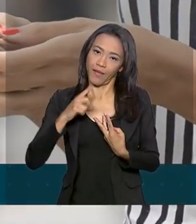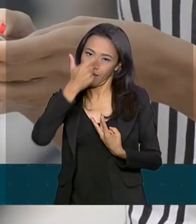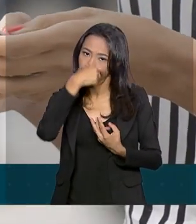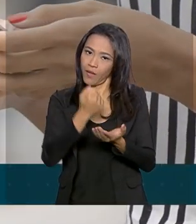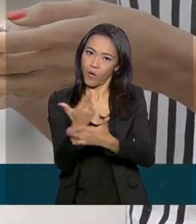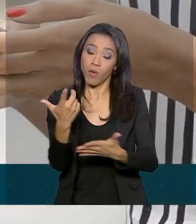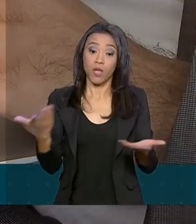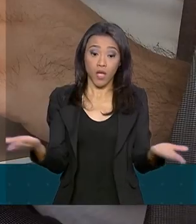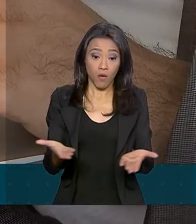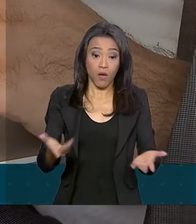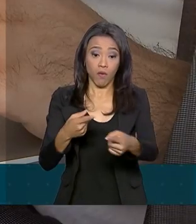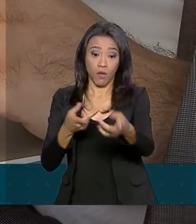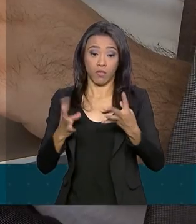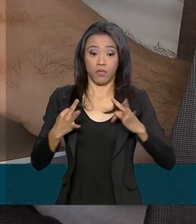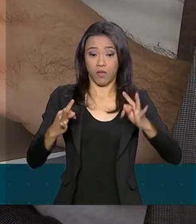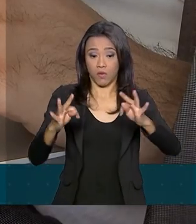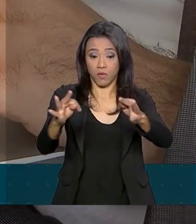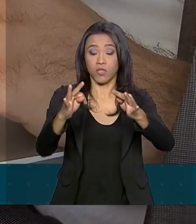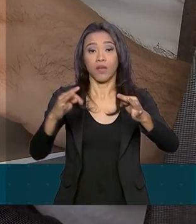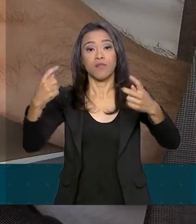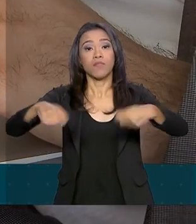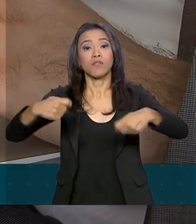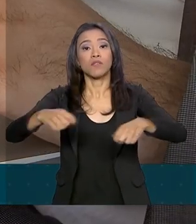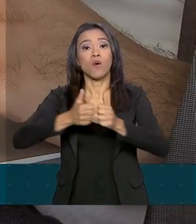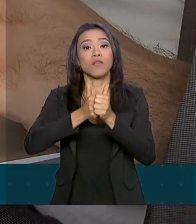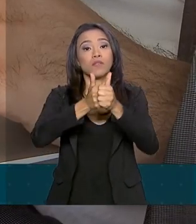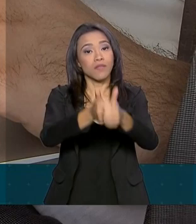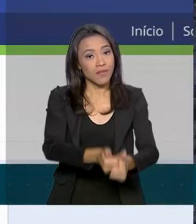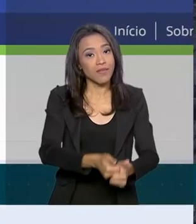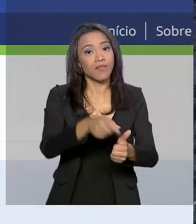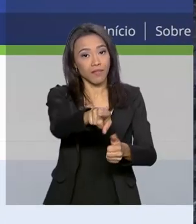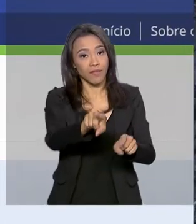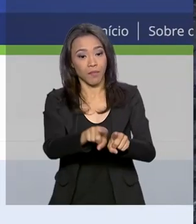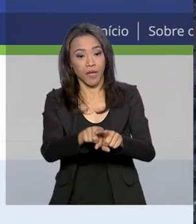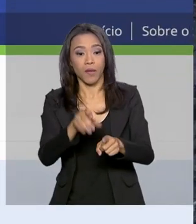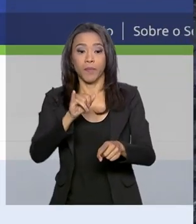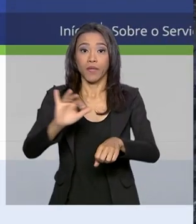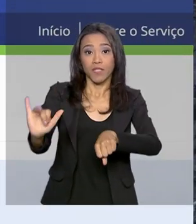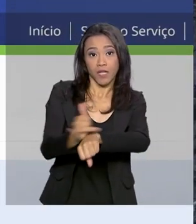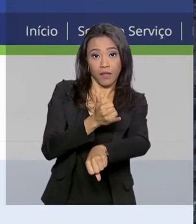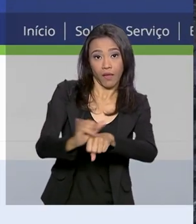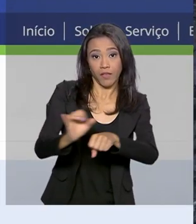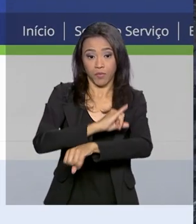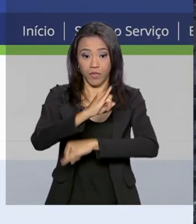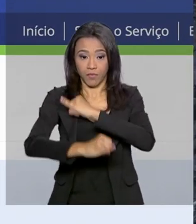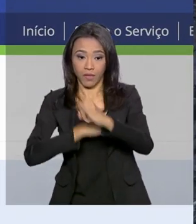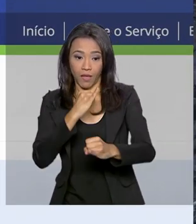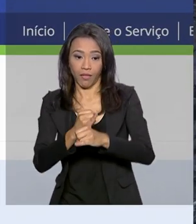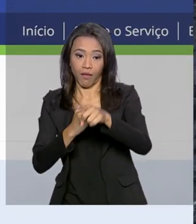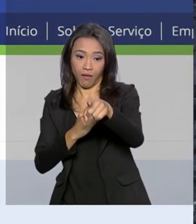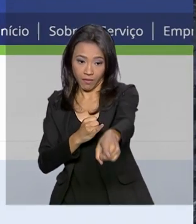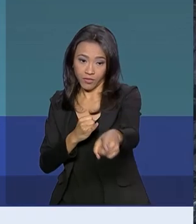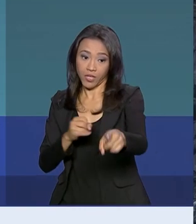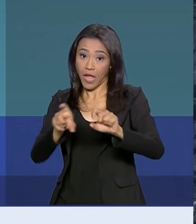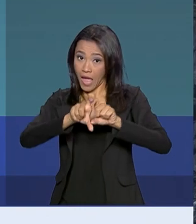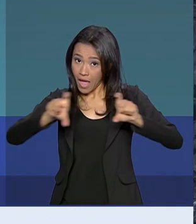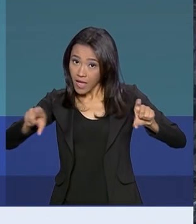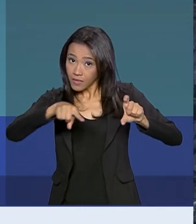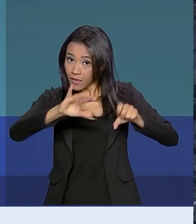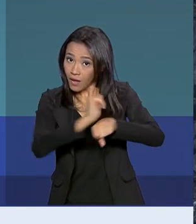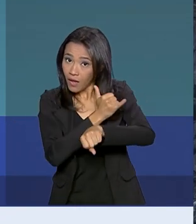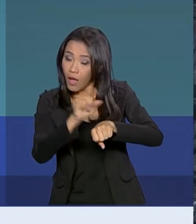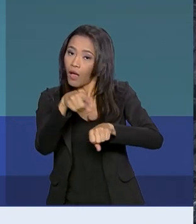tecnológicas, o Código teve que acompanhar as mudanças. Ferramentas como o portal do consumidor na internet foram